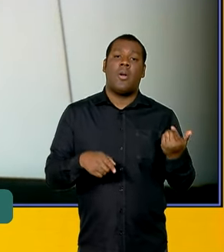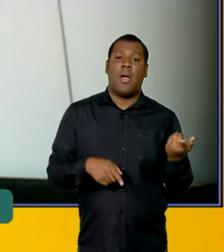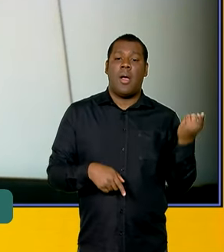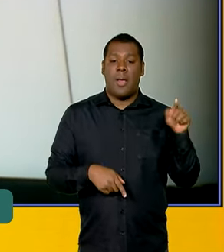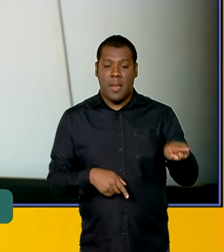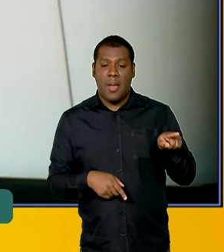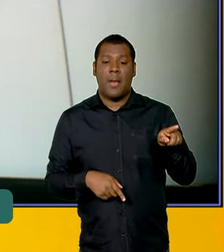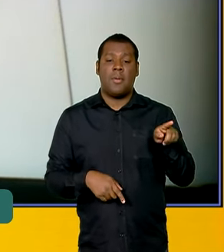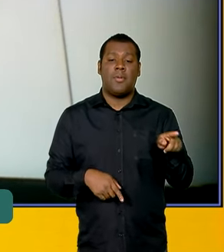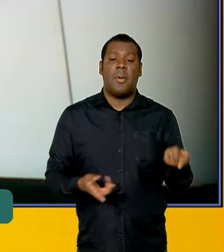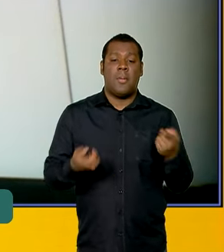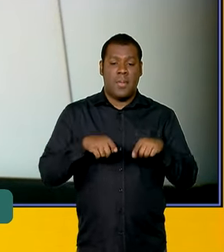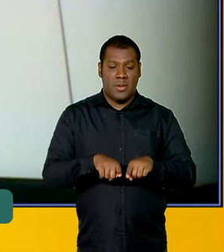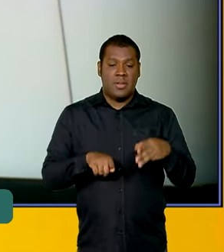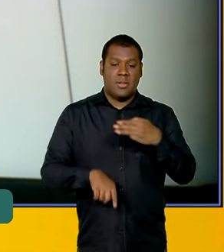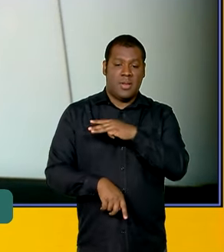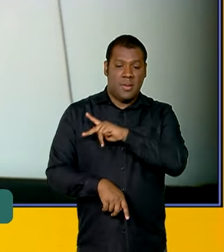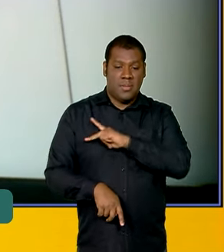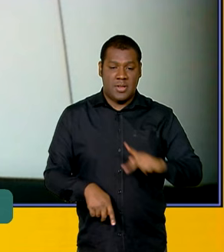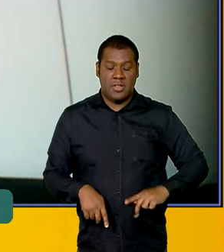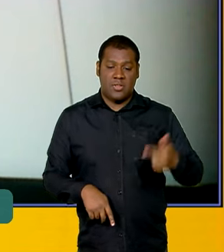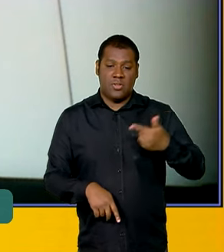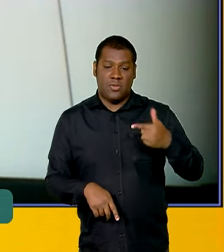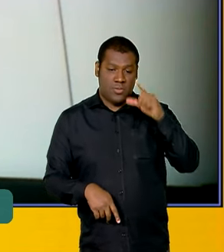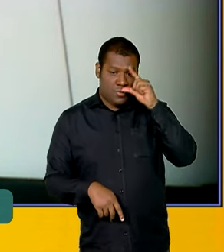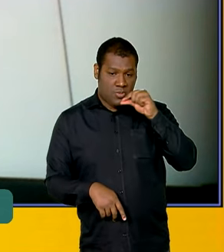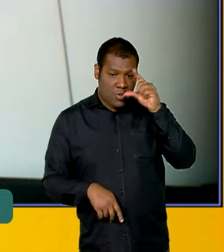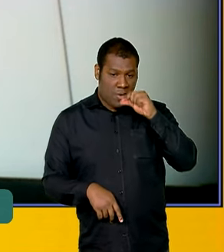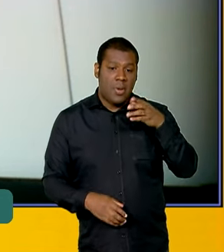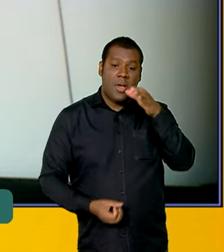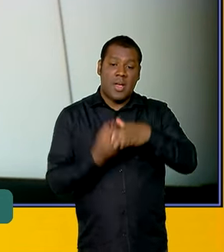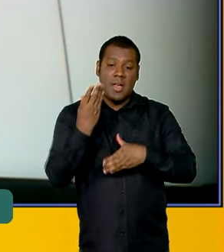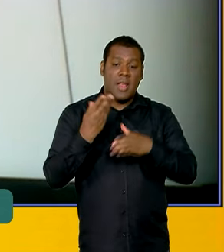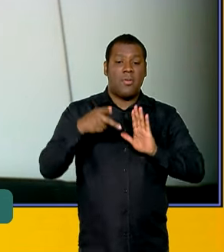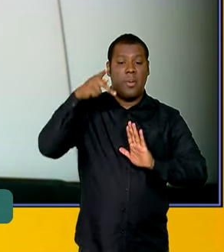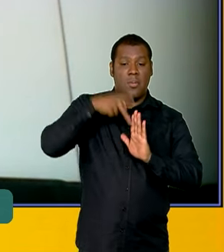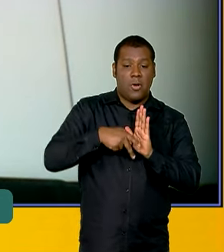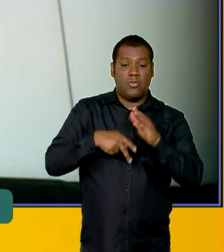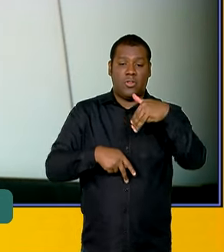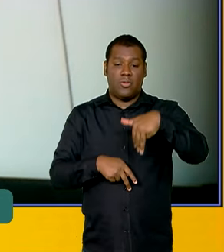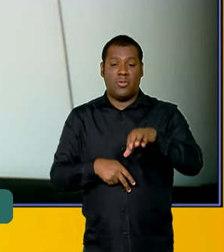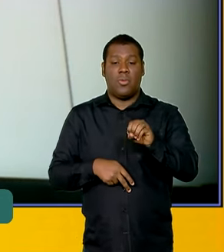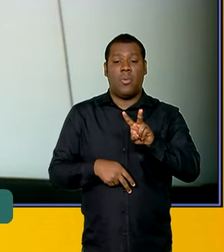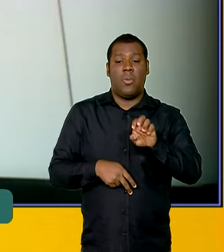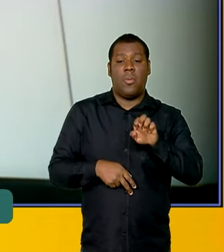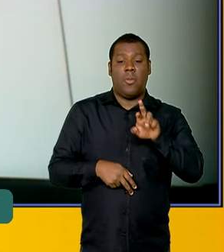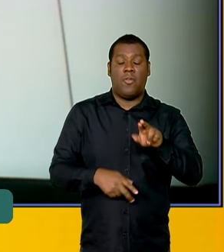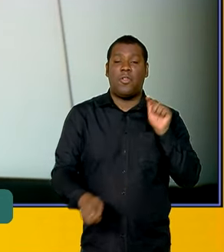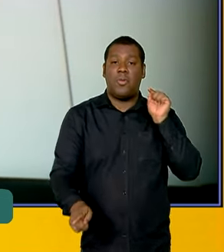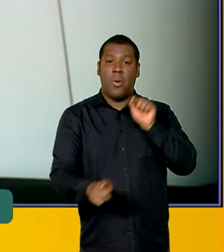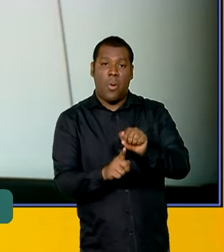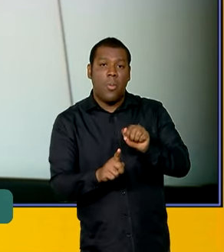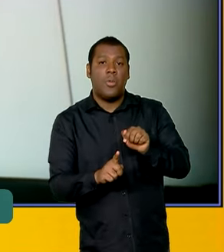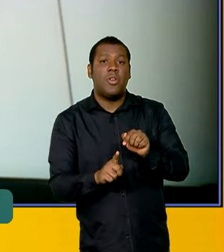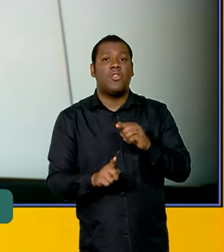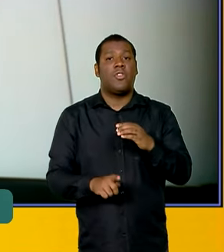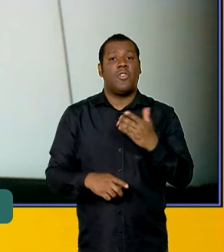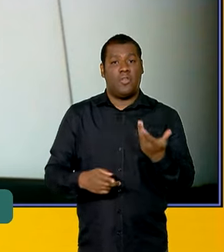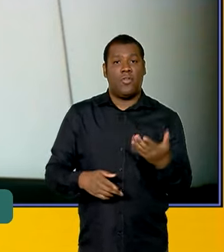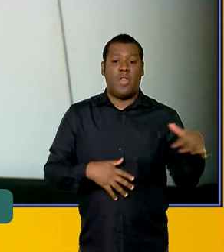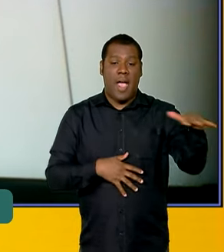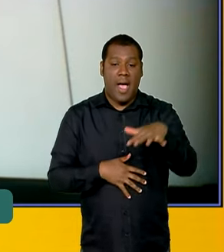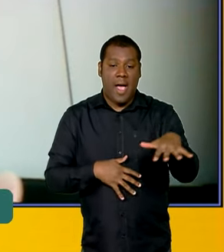Alckmin, lançaram o programa Mover, que é um programa de descarbonização do setor de